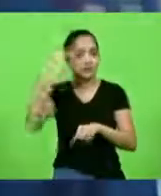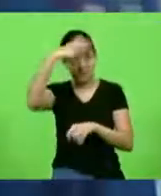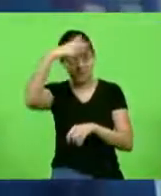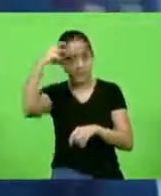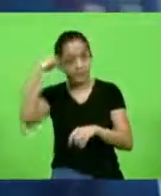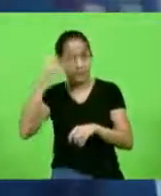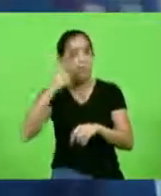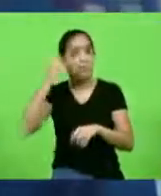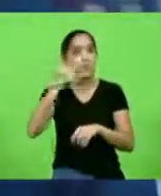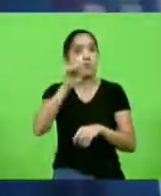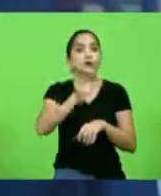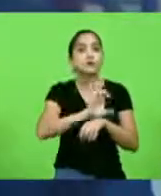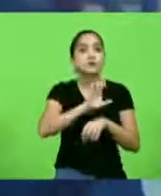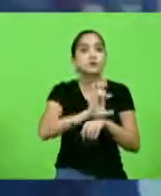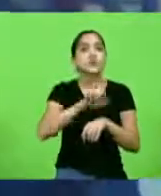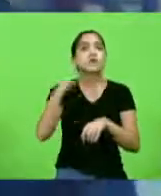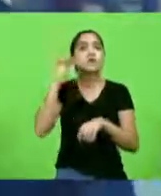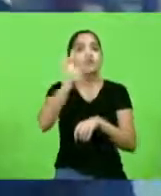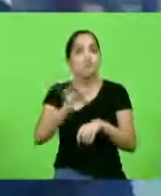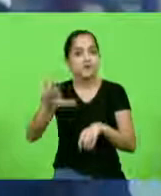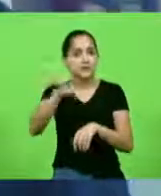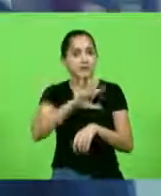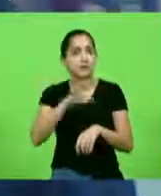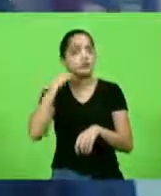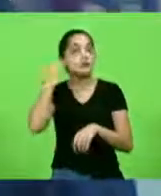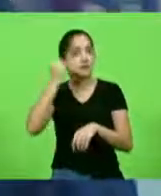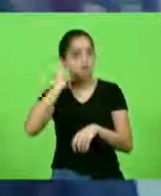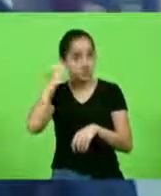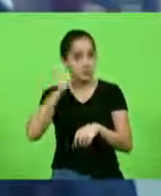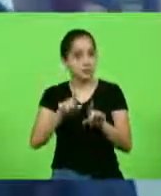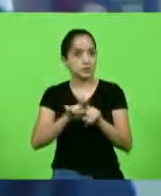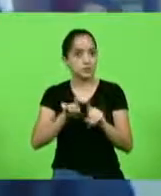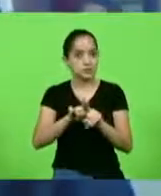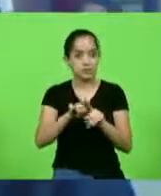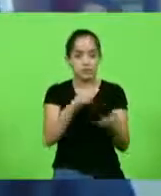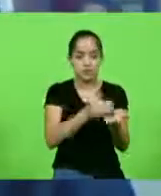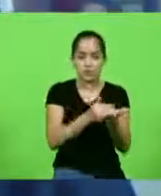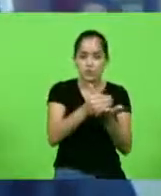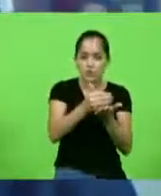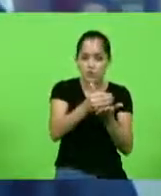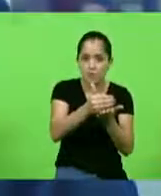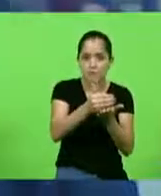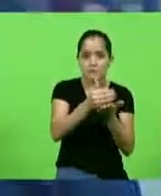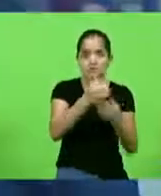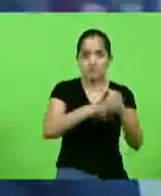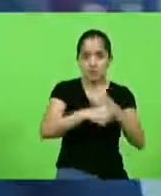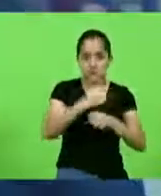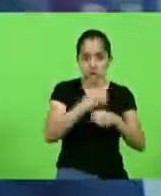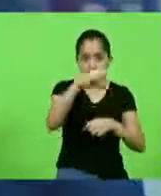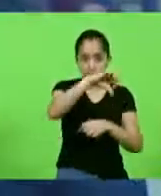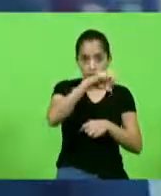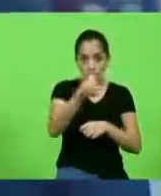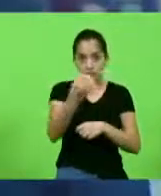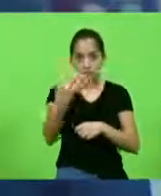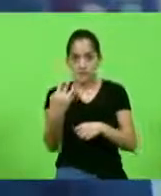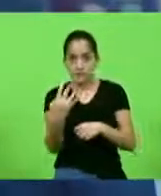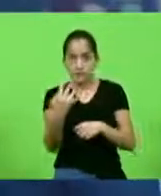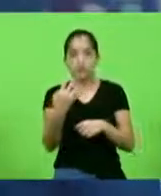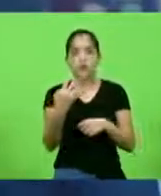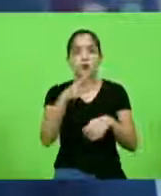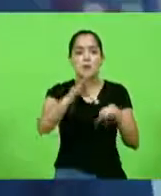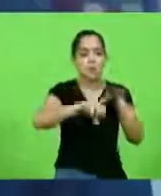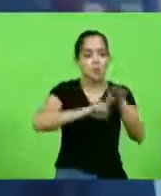deputados estaduais, federais, senadores. Logo no começo da ditadura, em 64, um desses políticos que foi